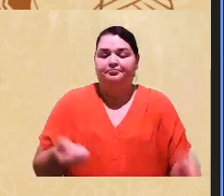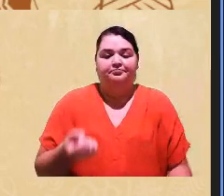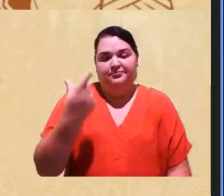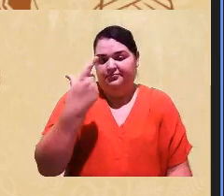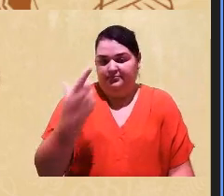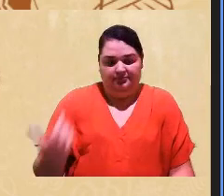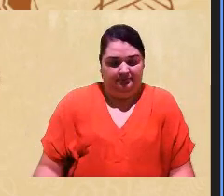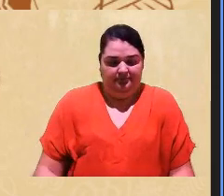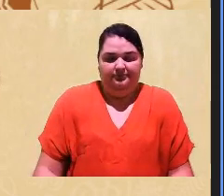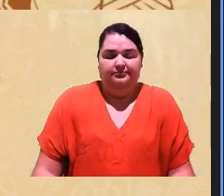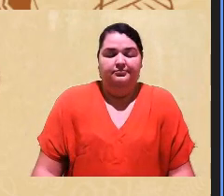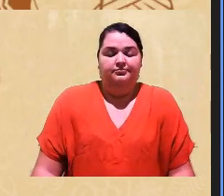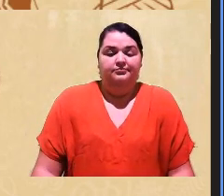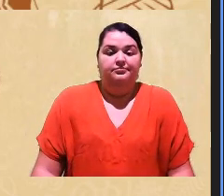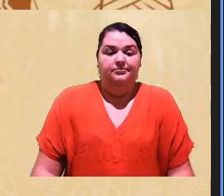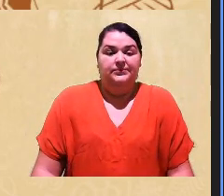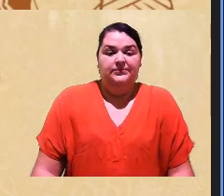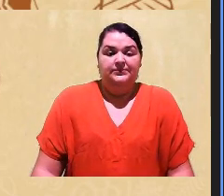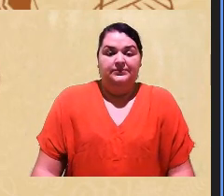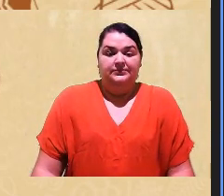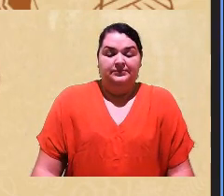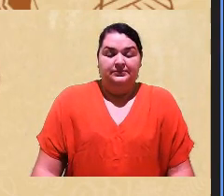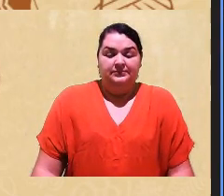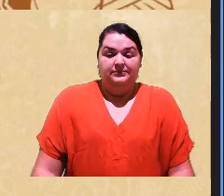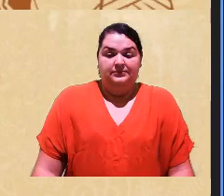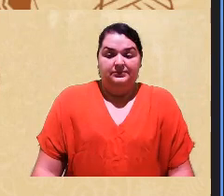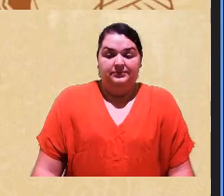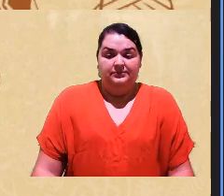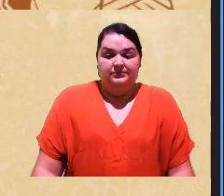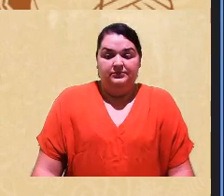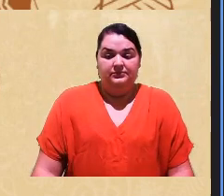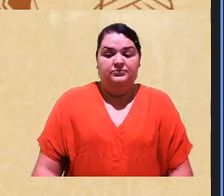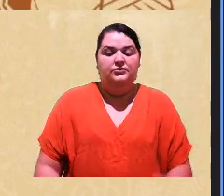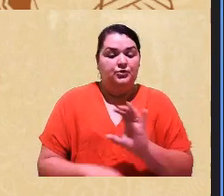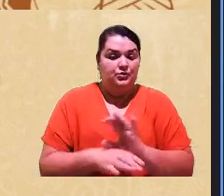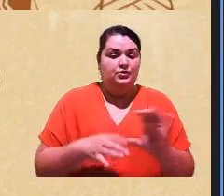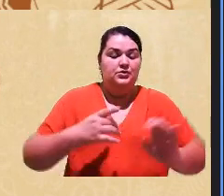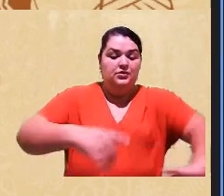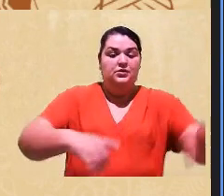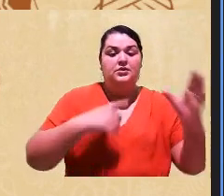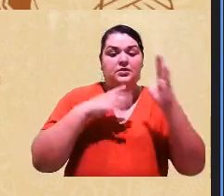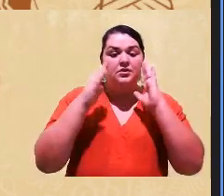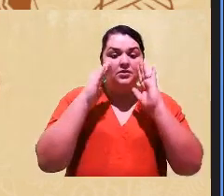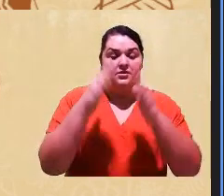enquanto, e os cursos alvos, primeiro lugar,